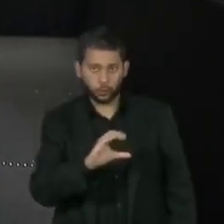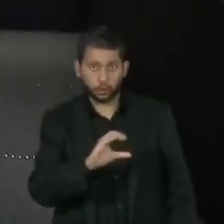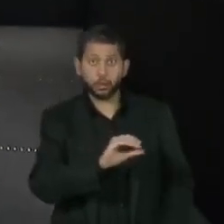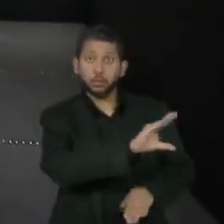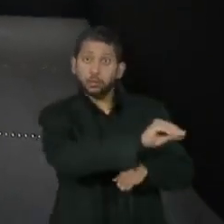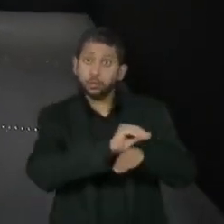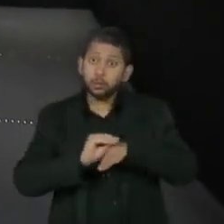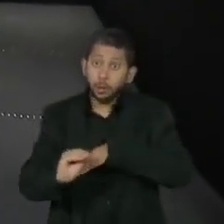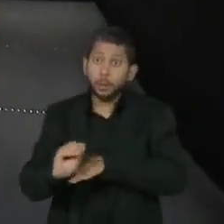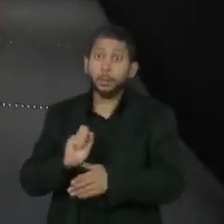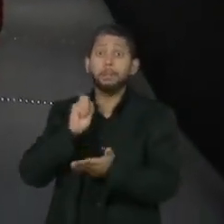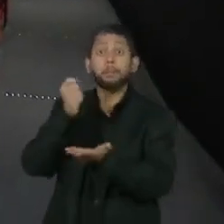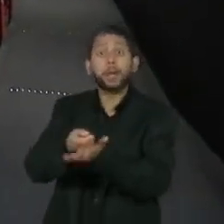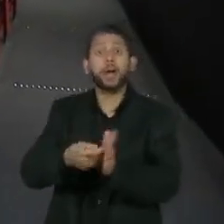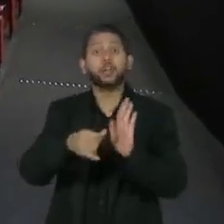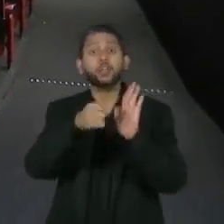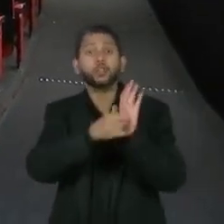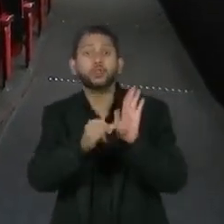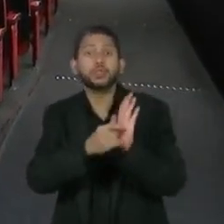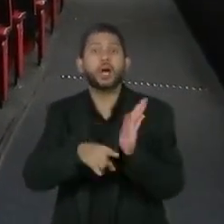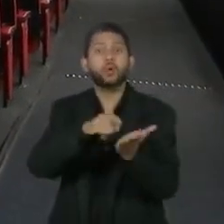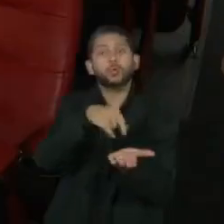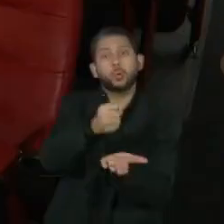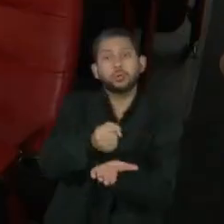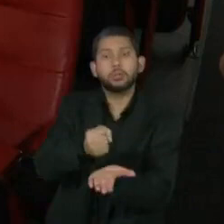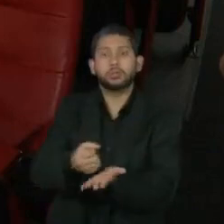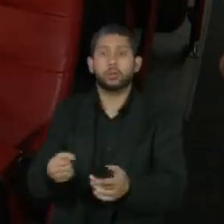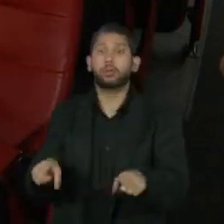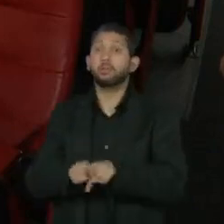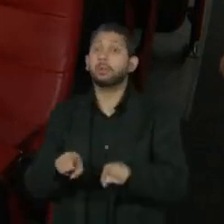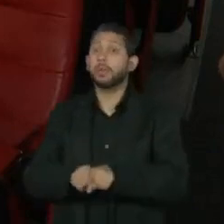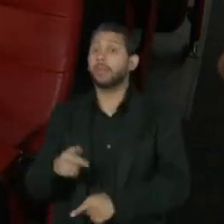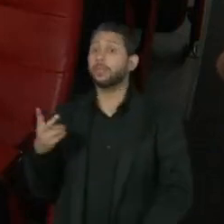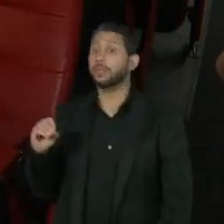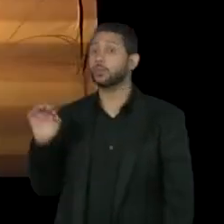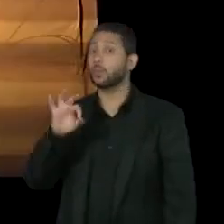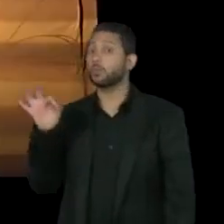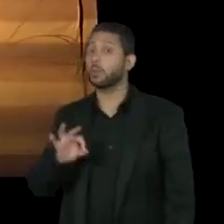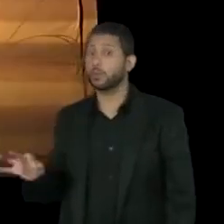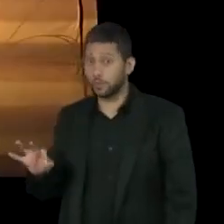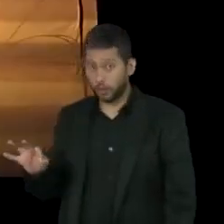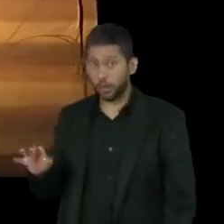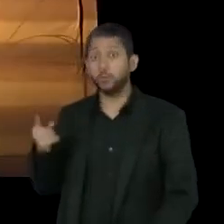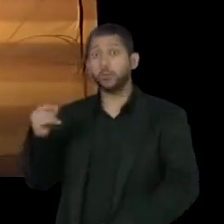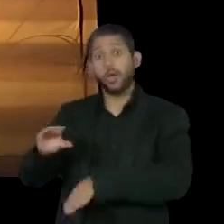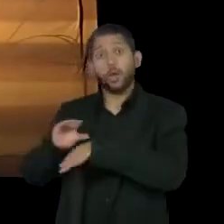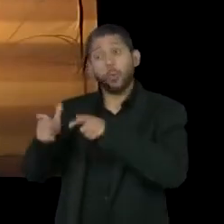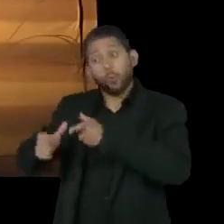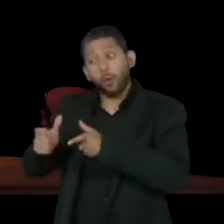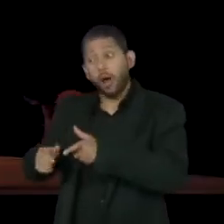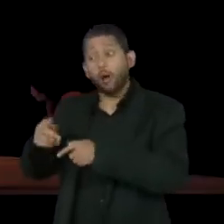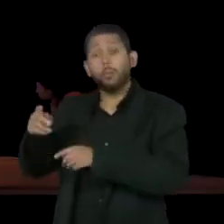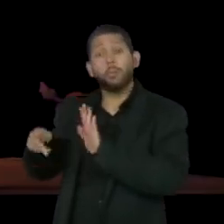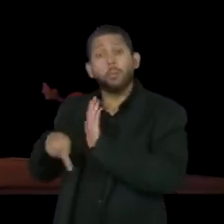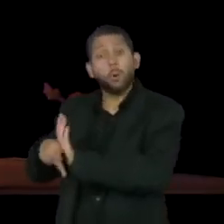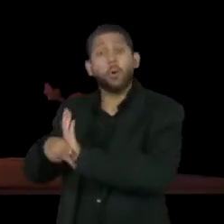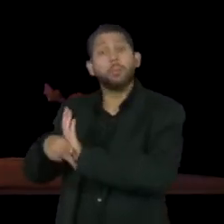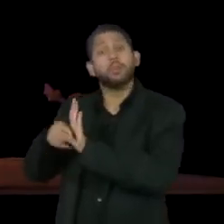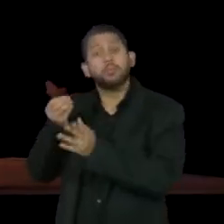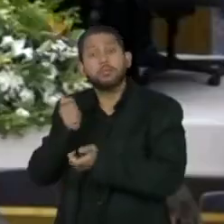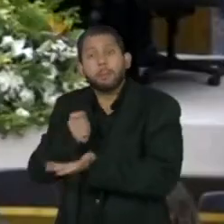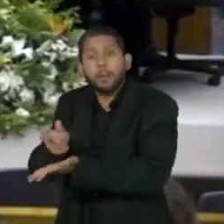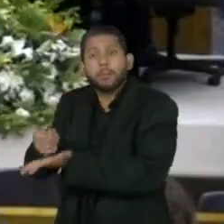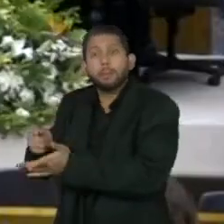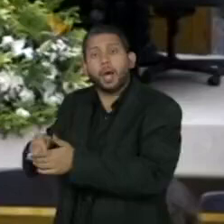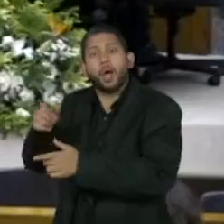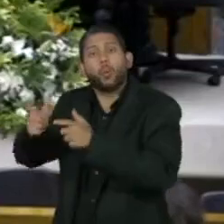destinados a editais de contratação e os outros 20% à aplicação direta da gestão local em políticas de fomento à